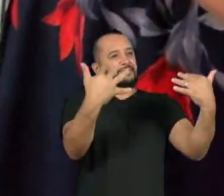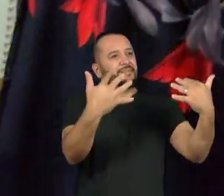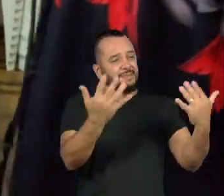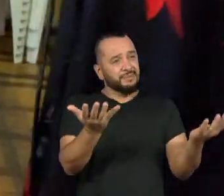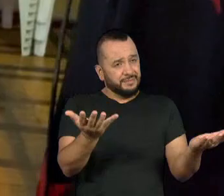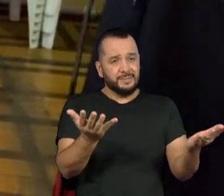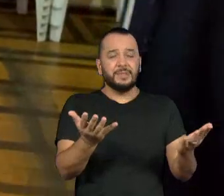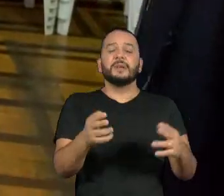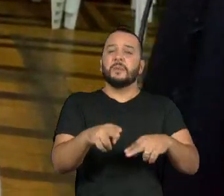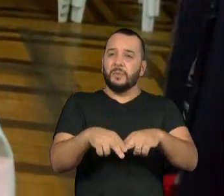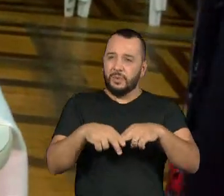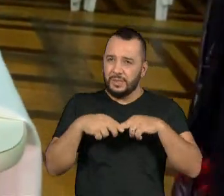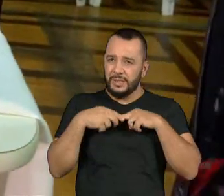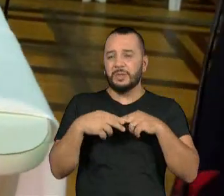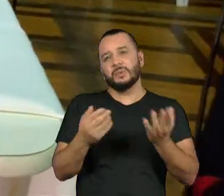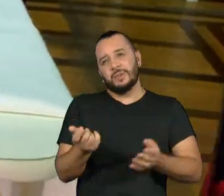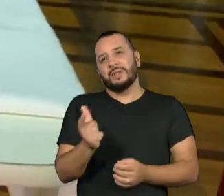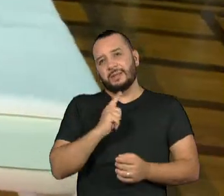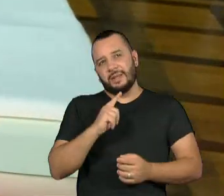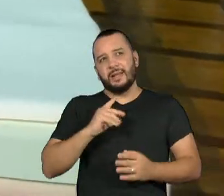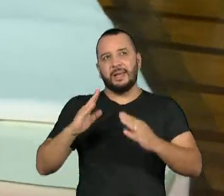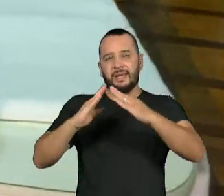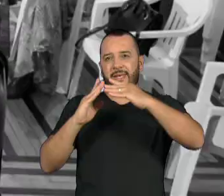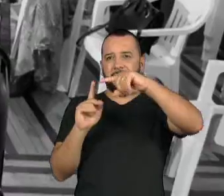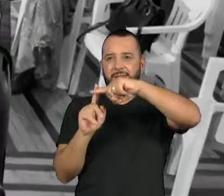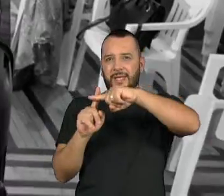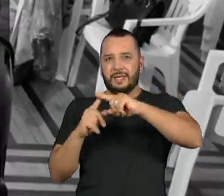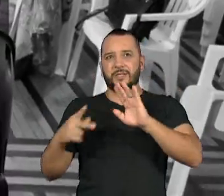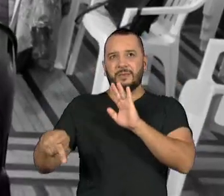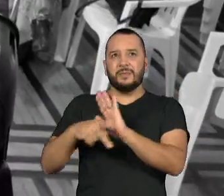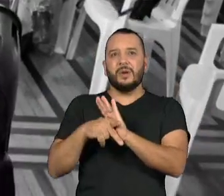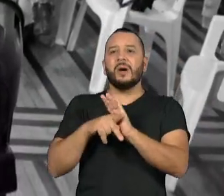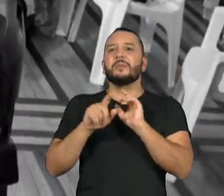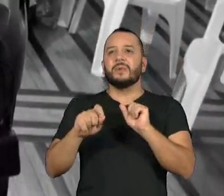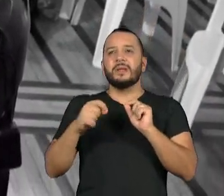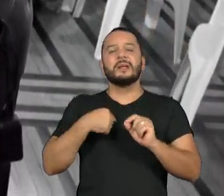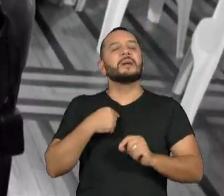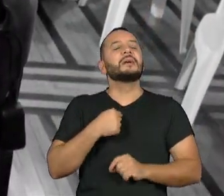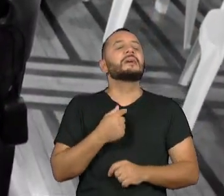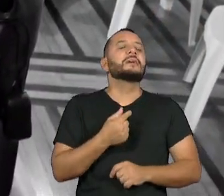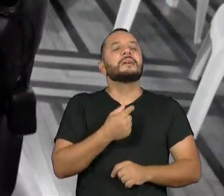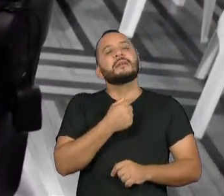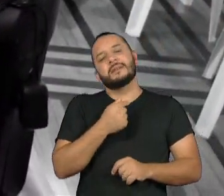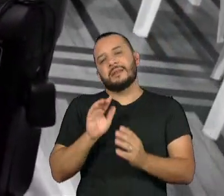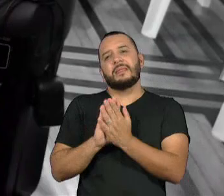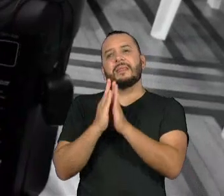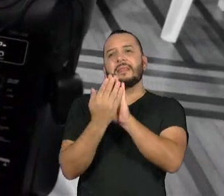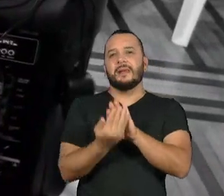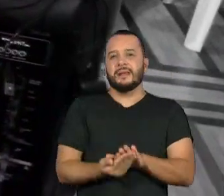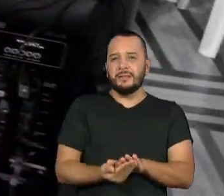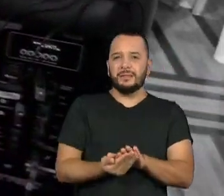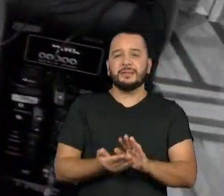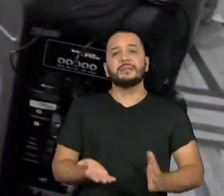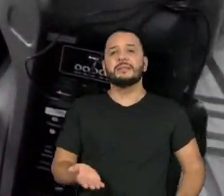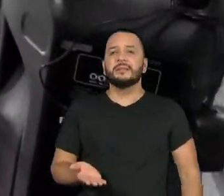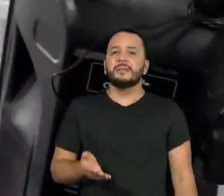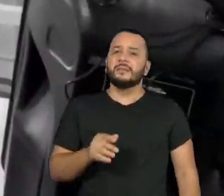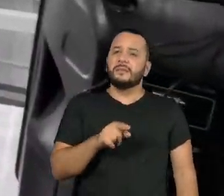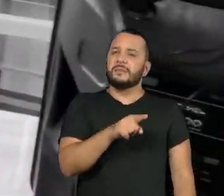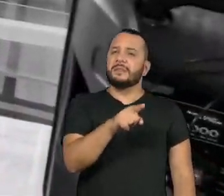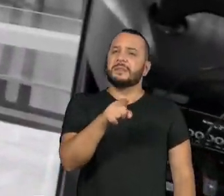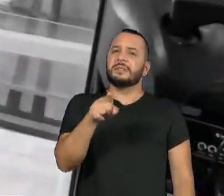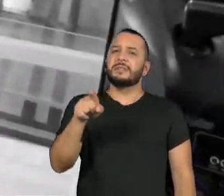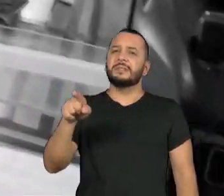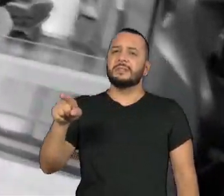a necessidade de termos uma igreja trans. Não importa quem você é Não